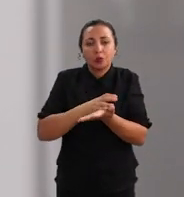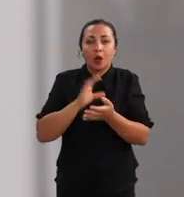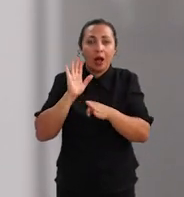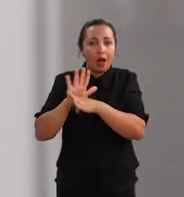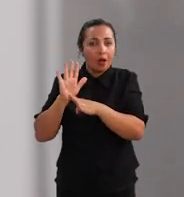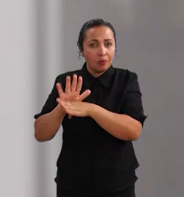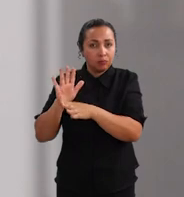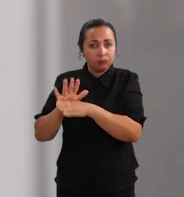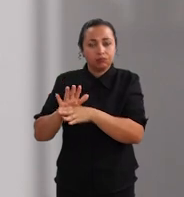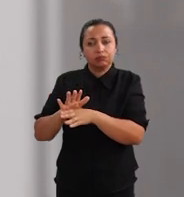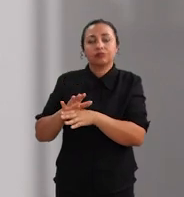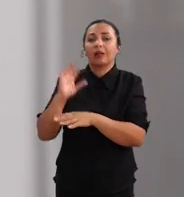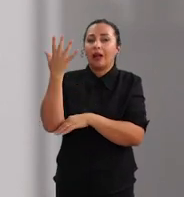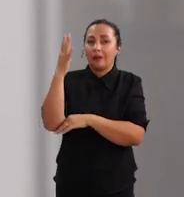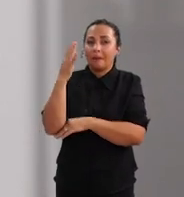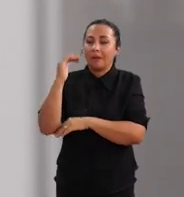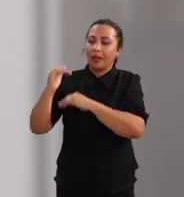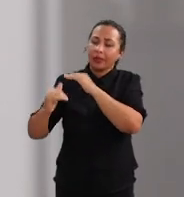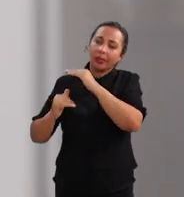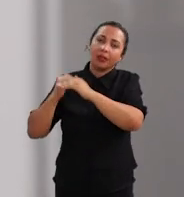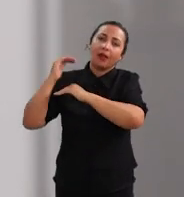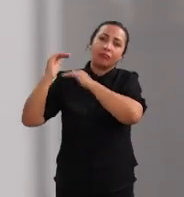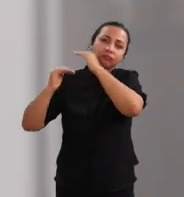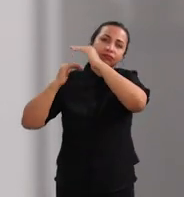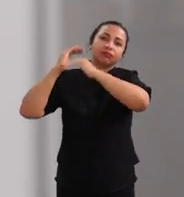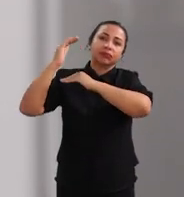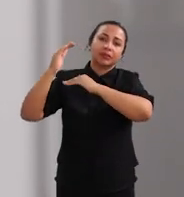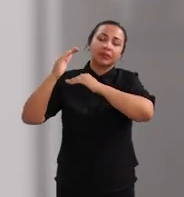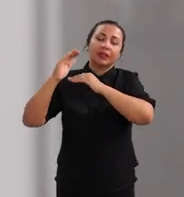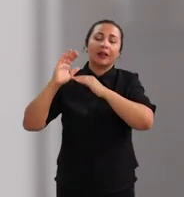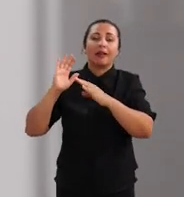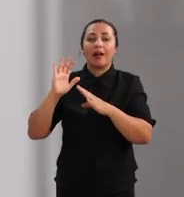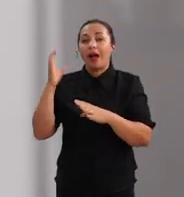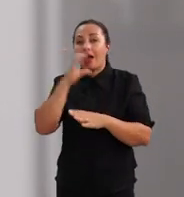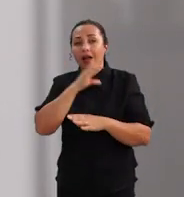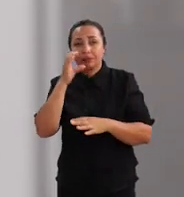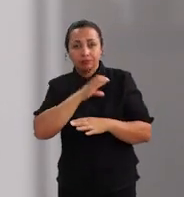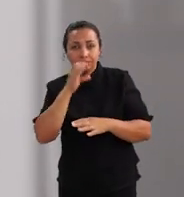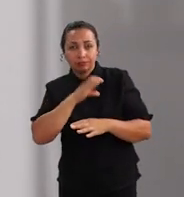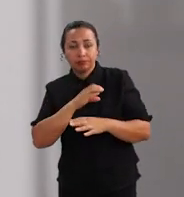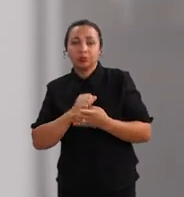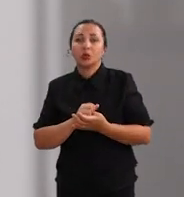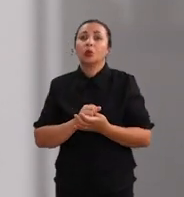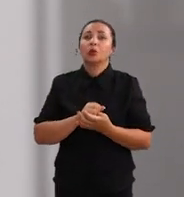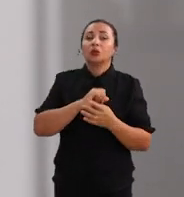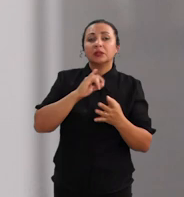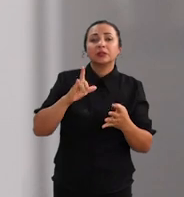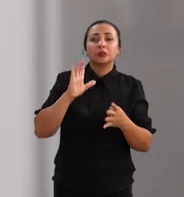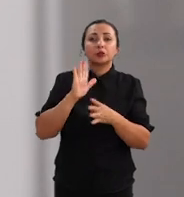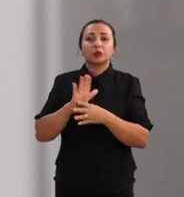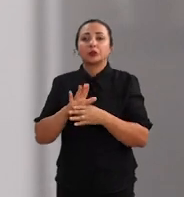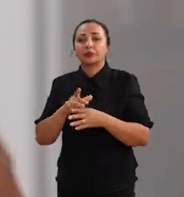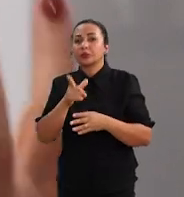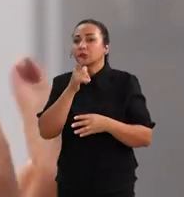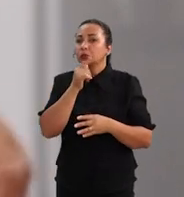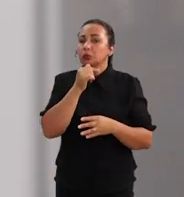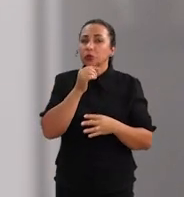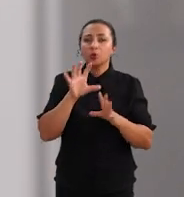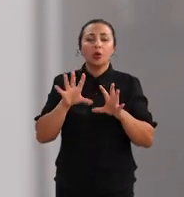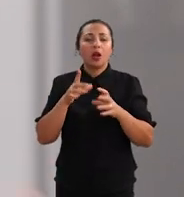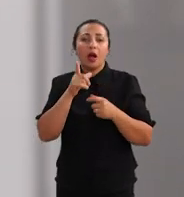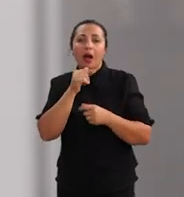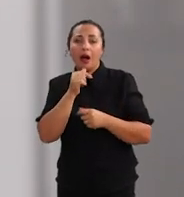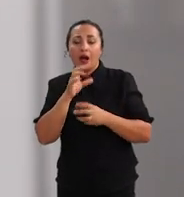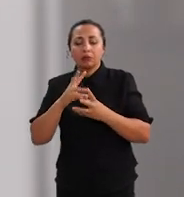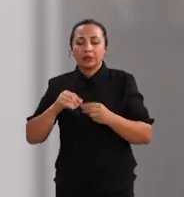de bactérias e fungos, ou só de bactérias ou só de fungos, se ele acelera o crescimento dessa planta, se